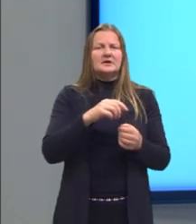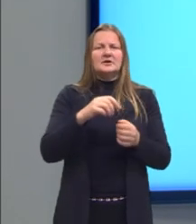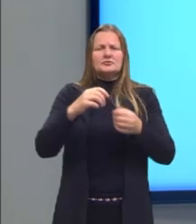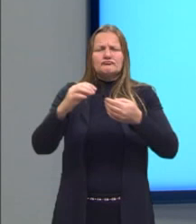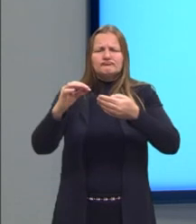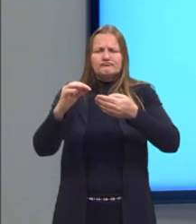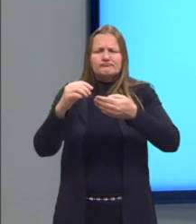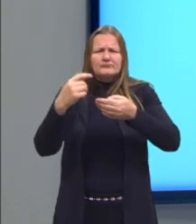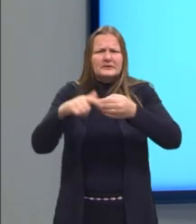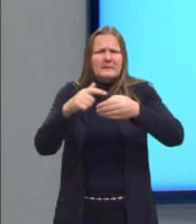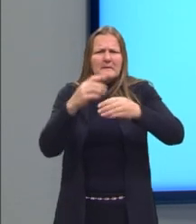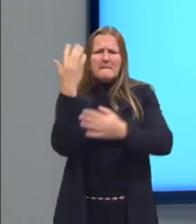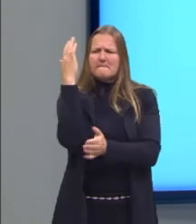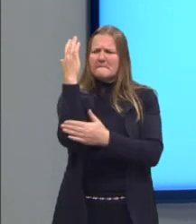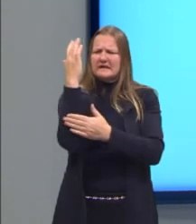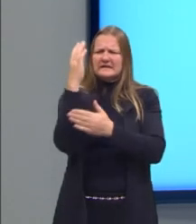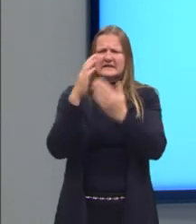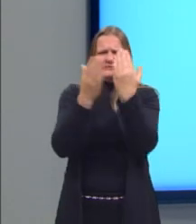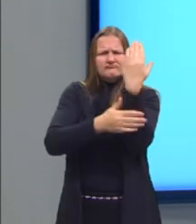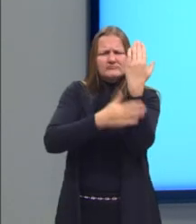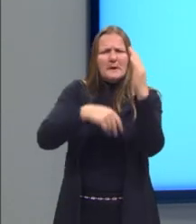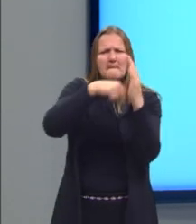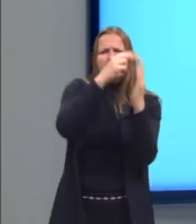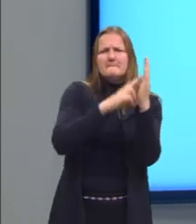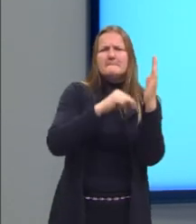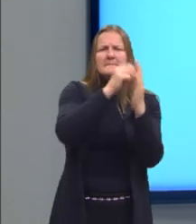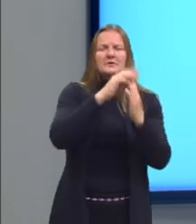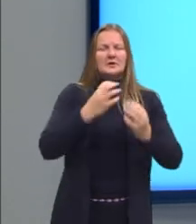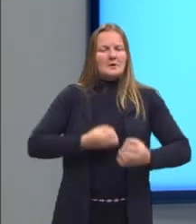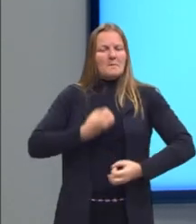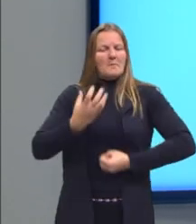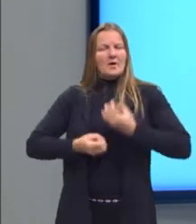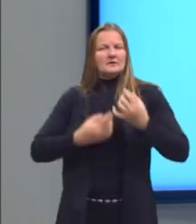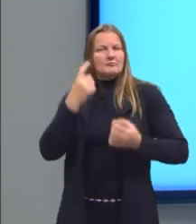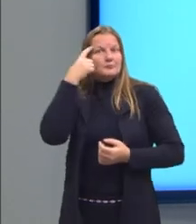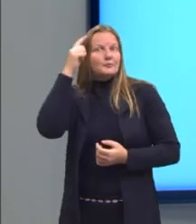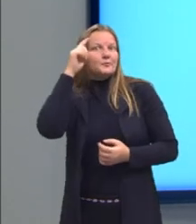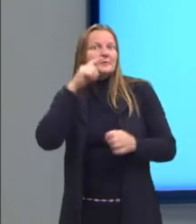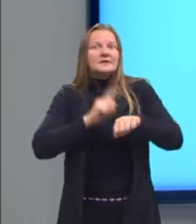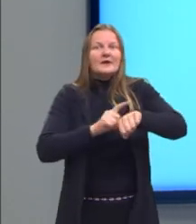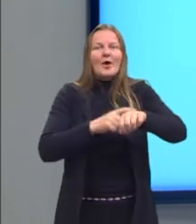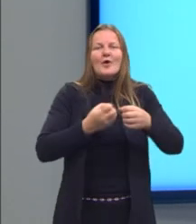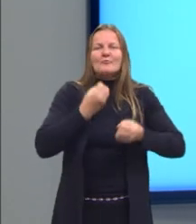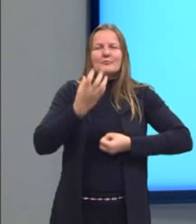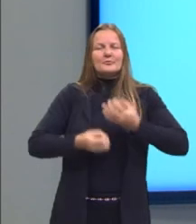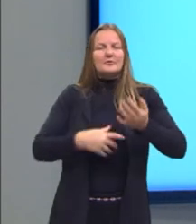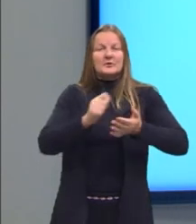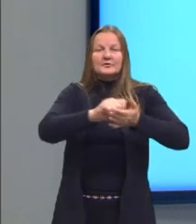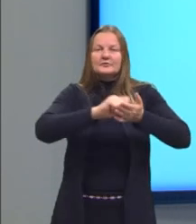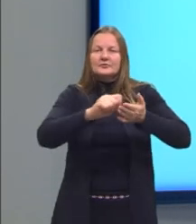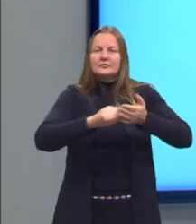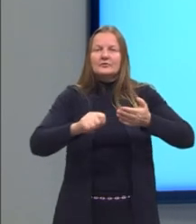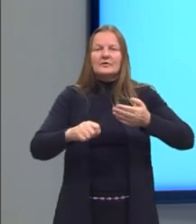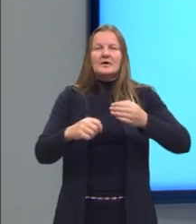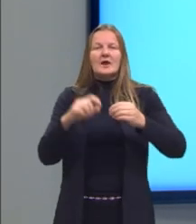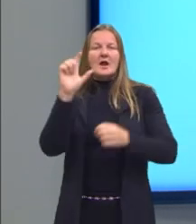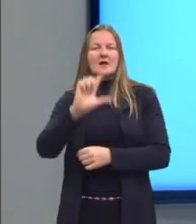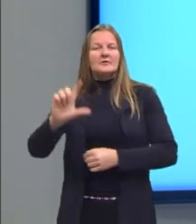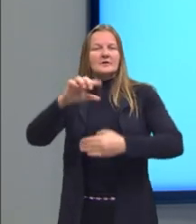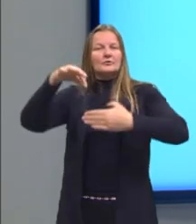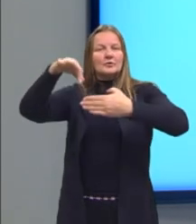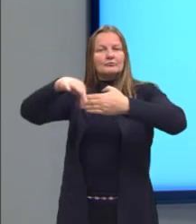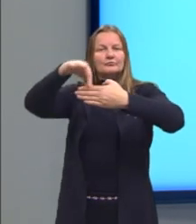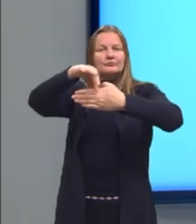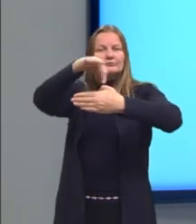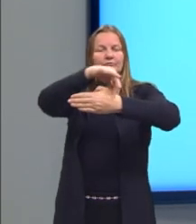entalhador, xilógrafo, poeta repentista e escritor de literatura de cordel. Já